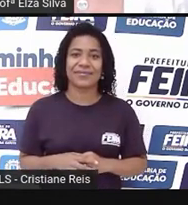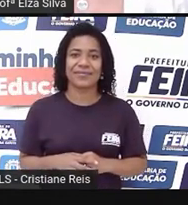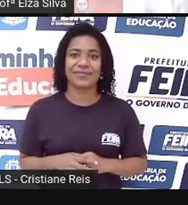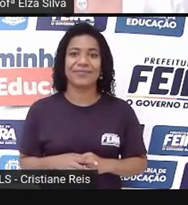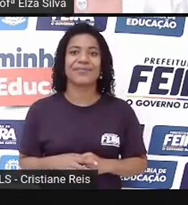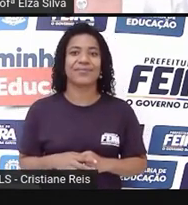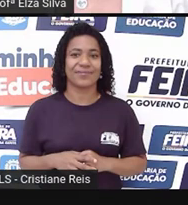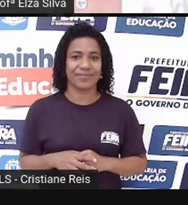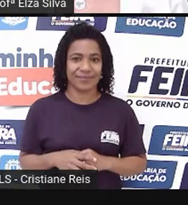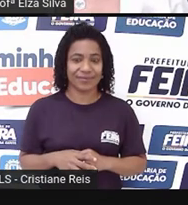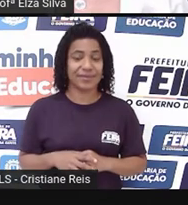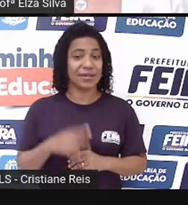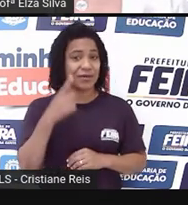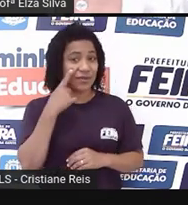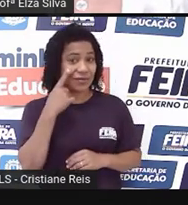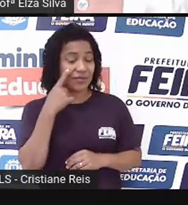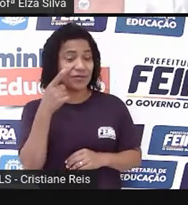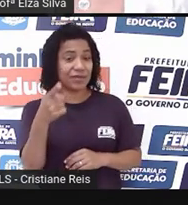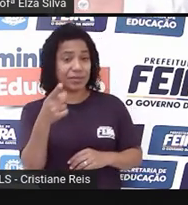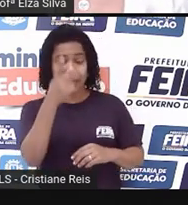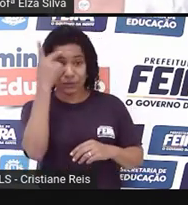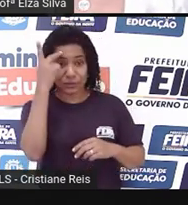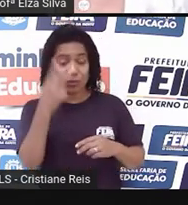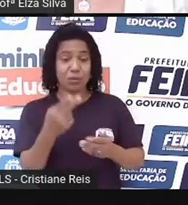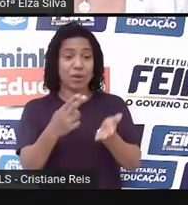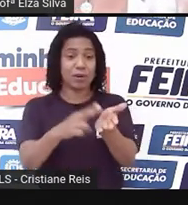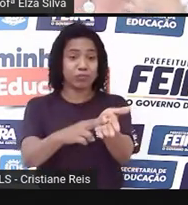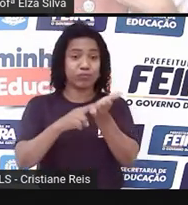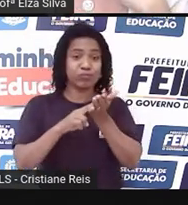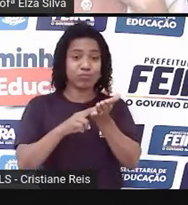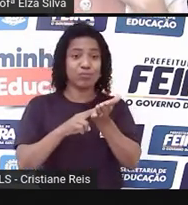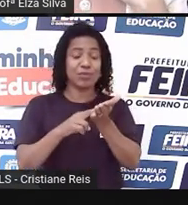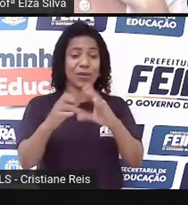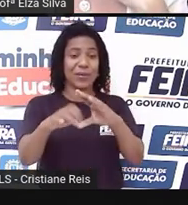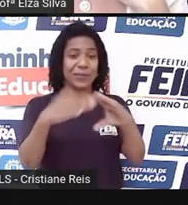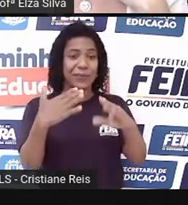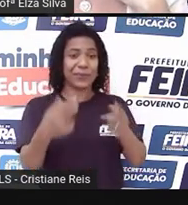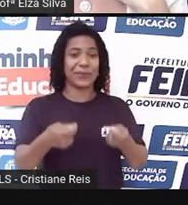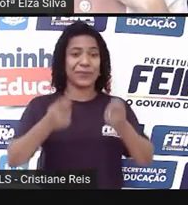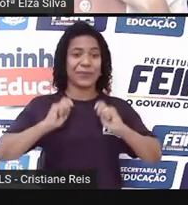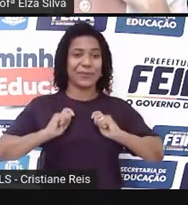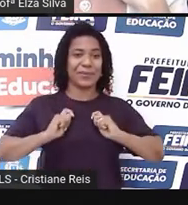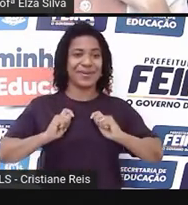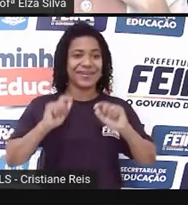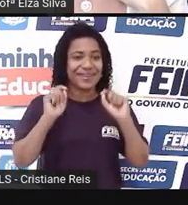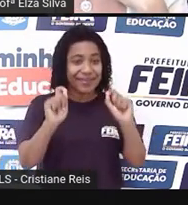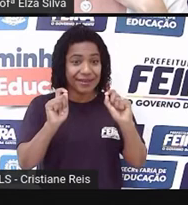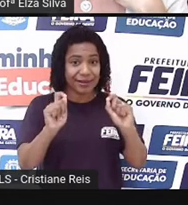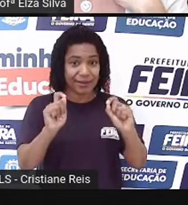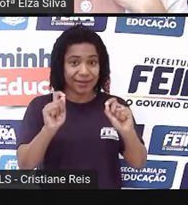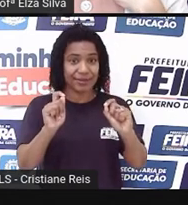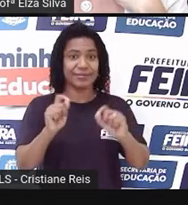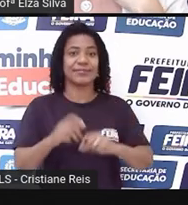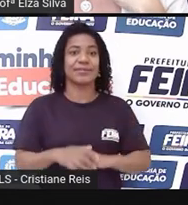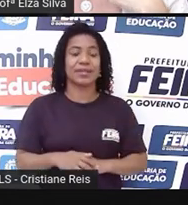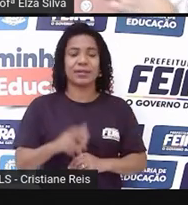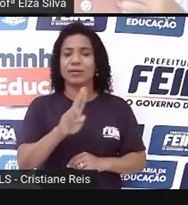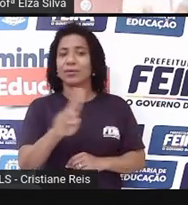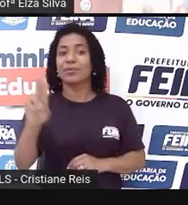Recipient, o destinatário. Então, para quem o e-mail será enviado? Para Ellen.